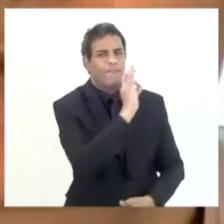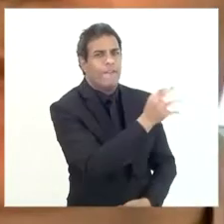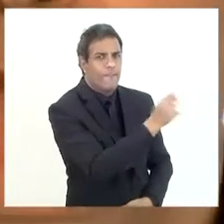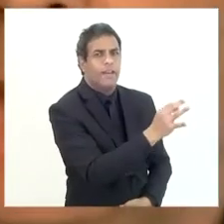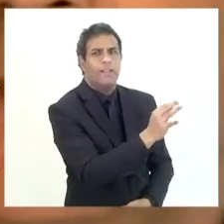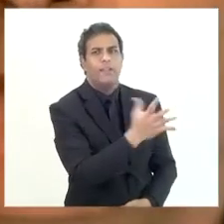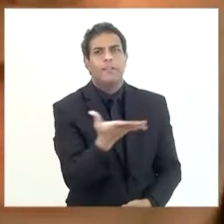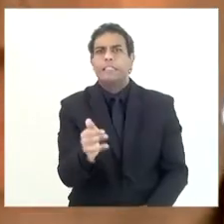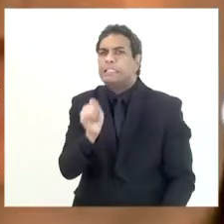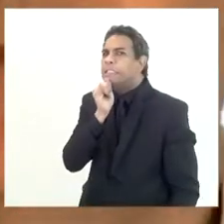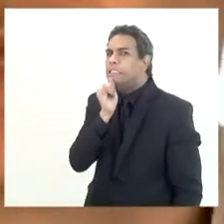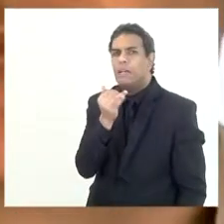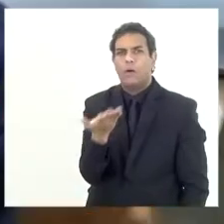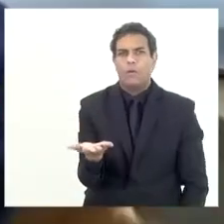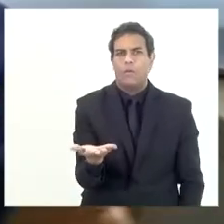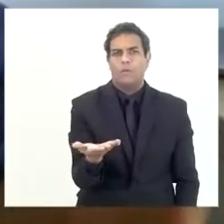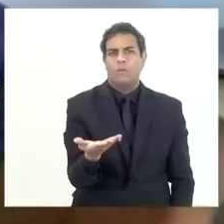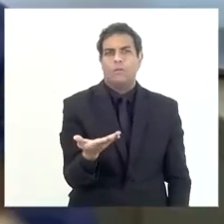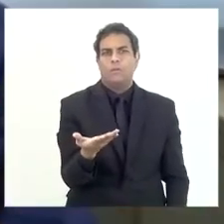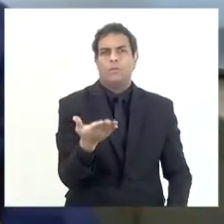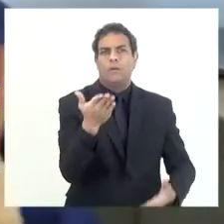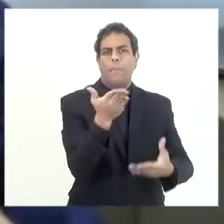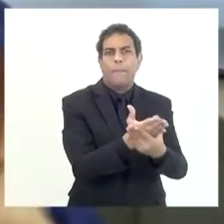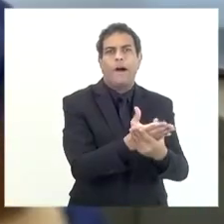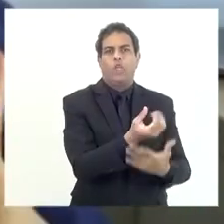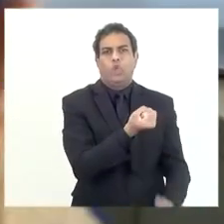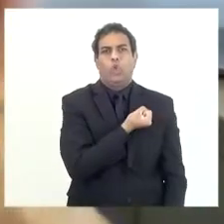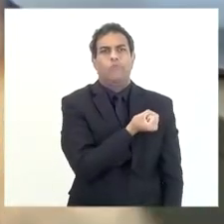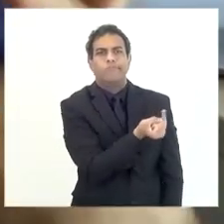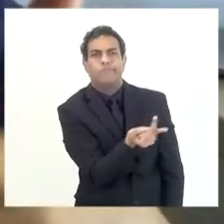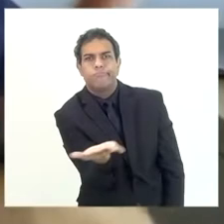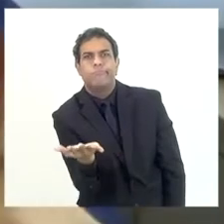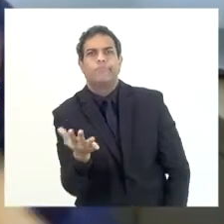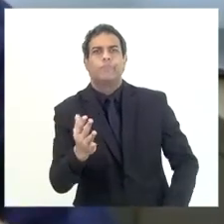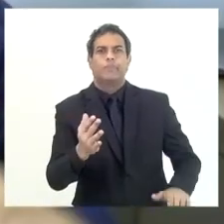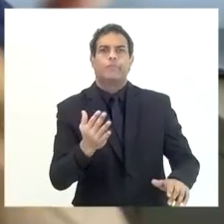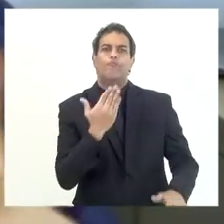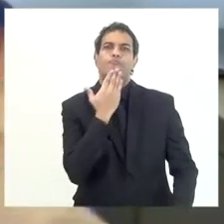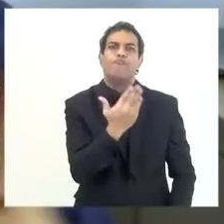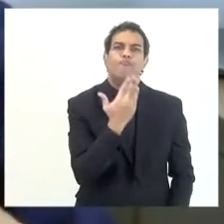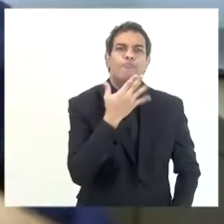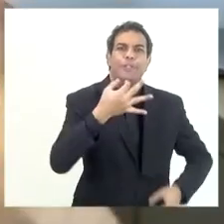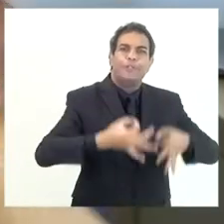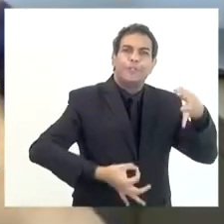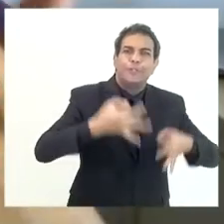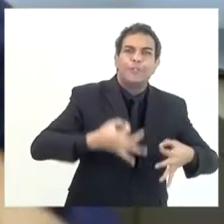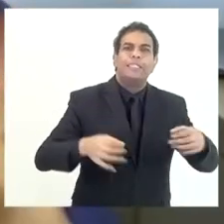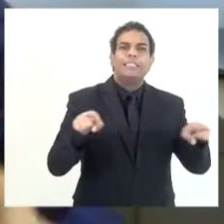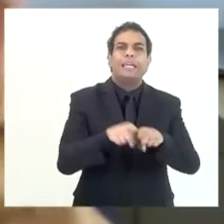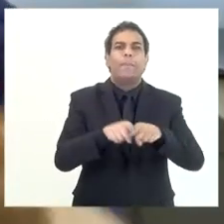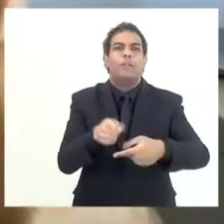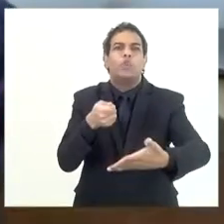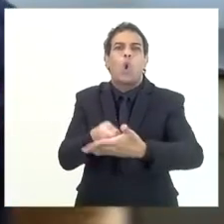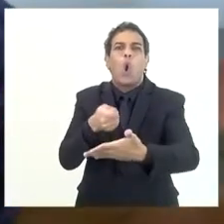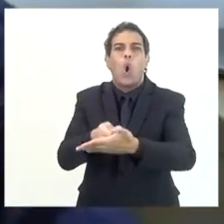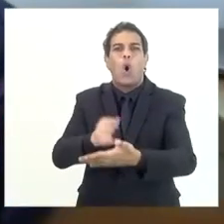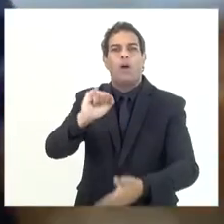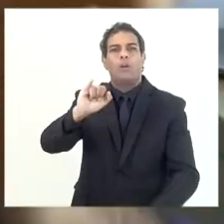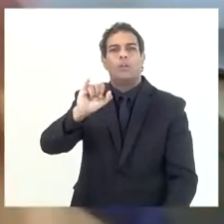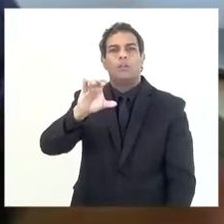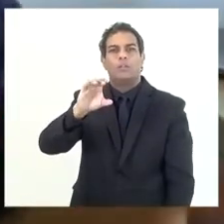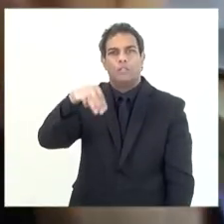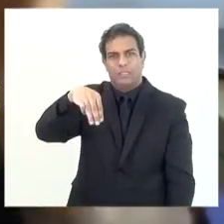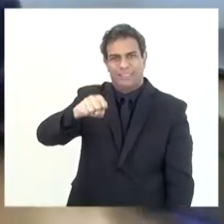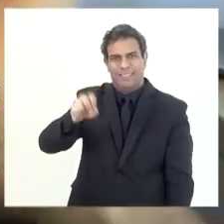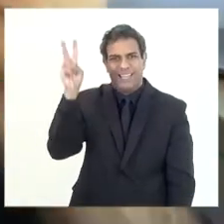Eu quero dar um exemplo aqui dos autos de inflação, que é das demandas judiciais em relação à cobrança de CMS na plataforma